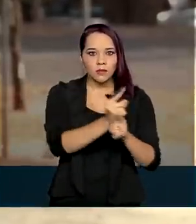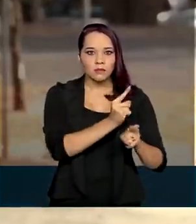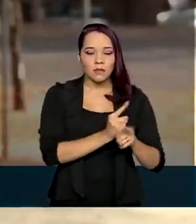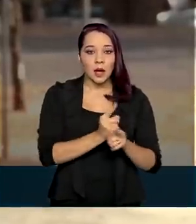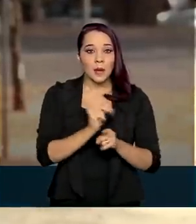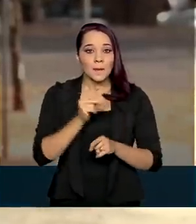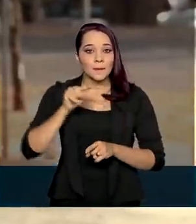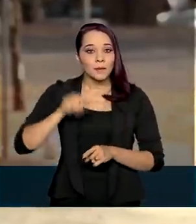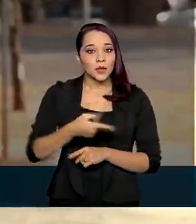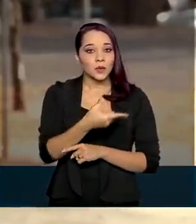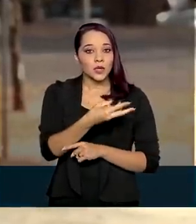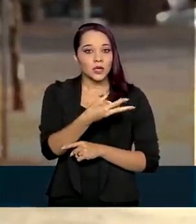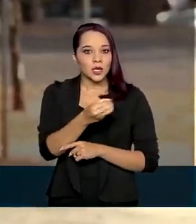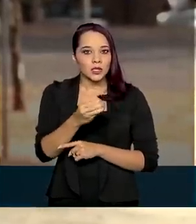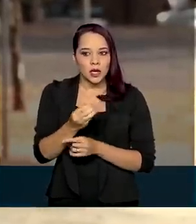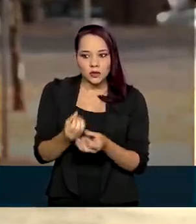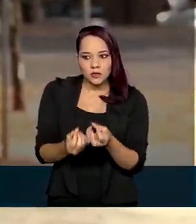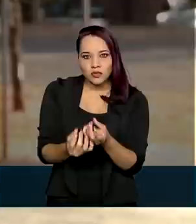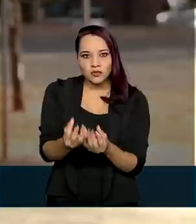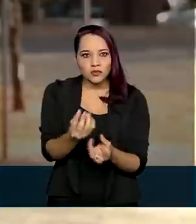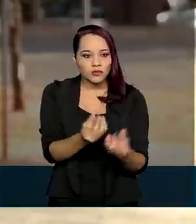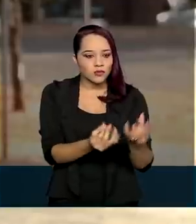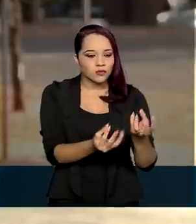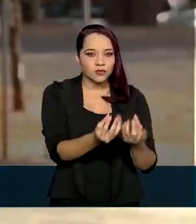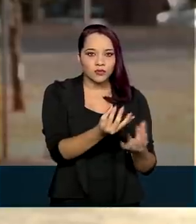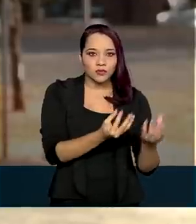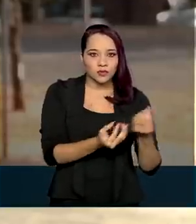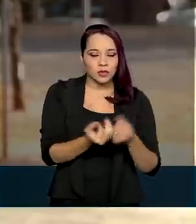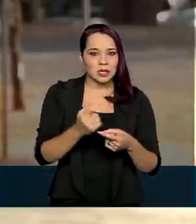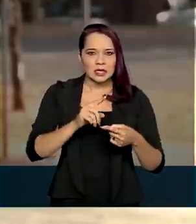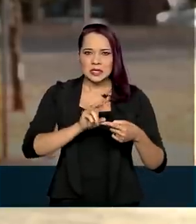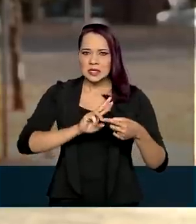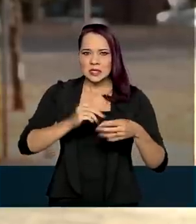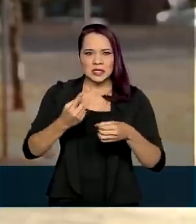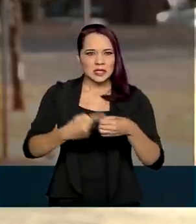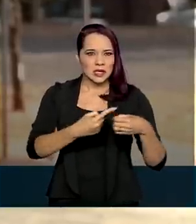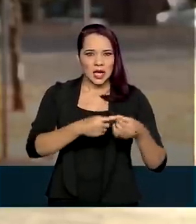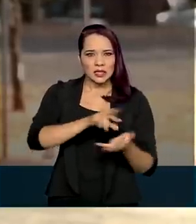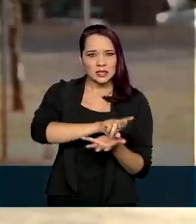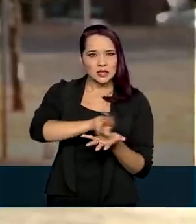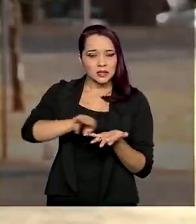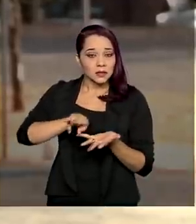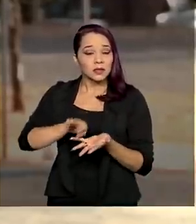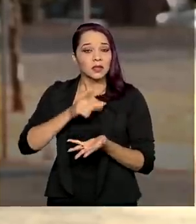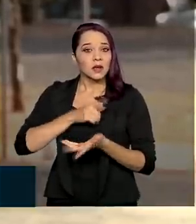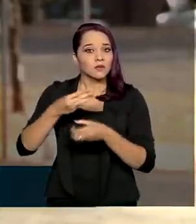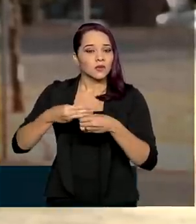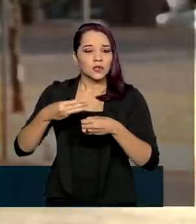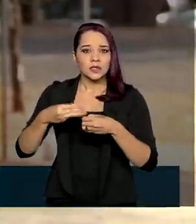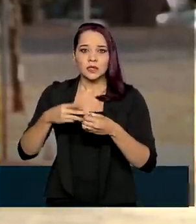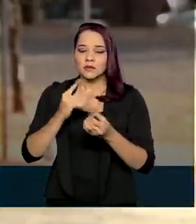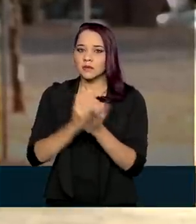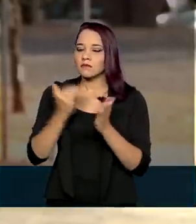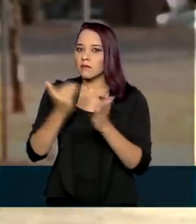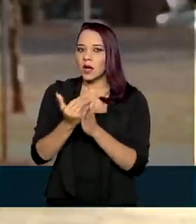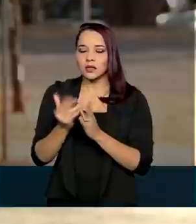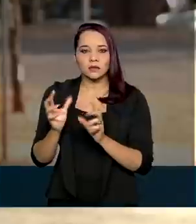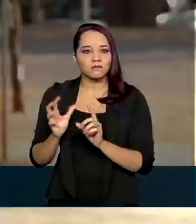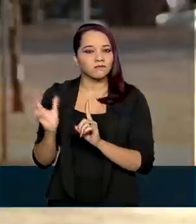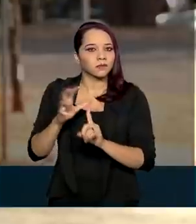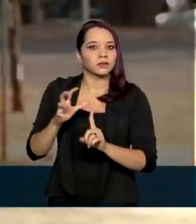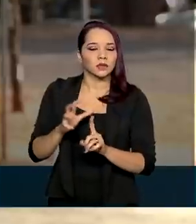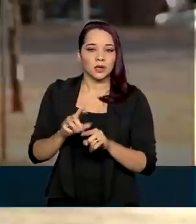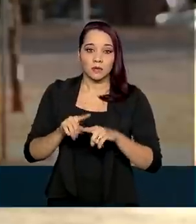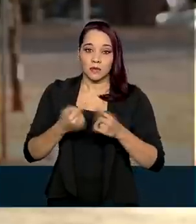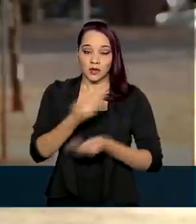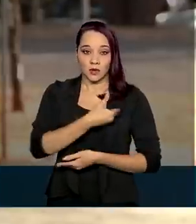focos de incêndio. Corumbá, Alcinópolis e Pedro Gomes são os municípios mais afetados, mas o governo